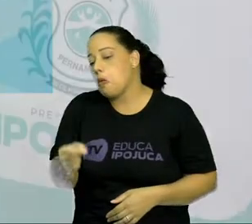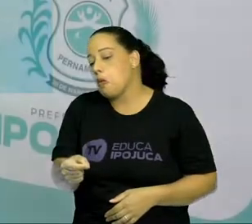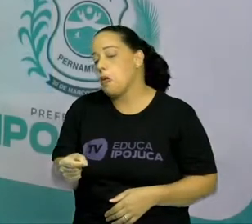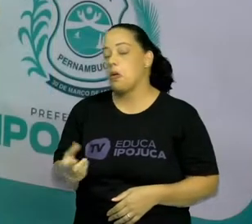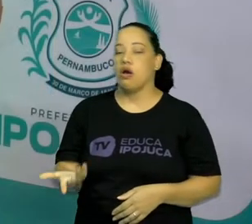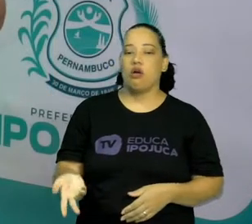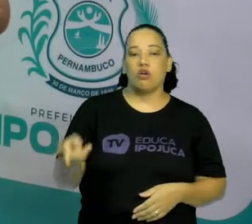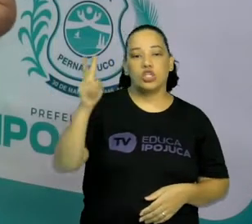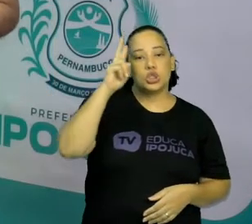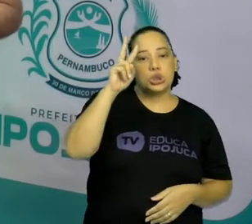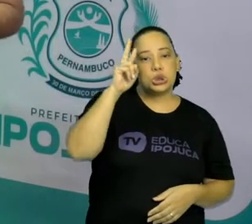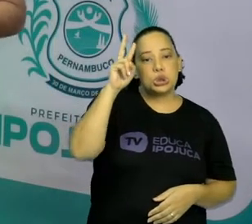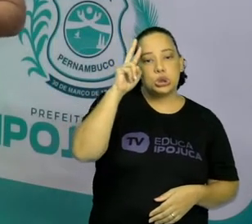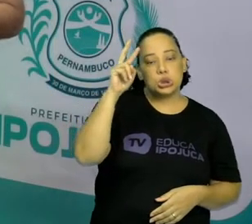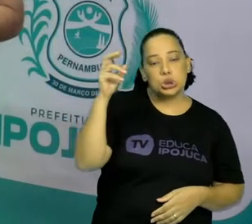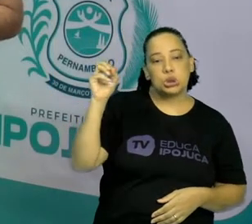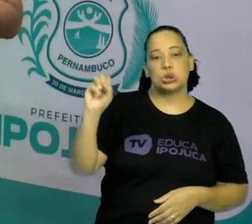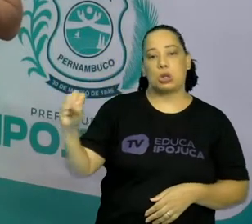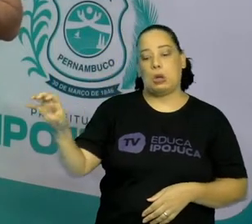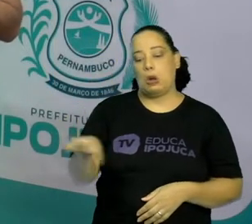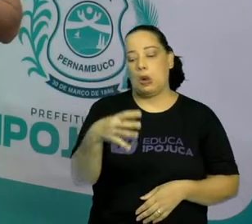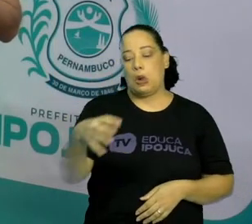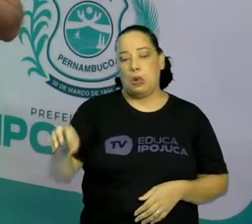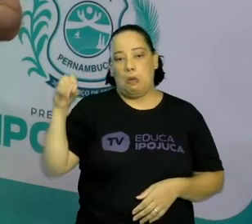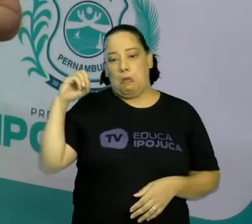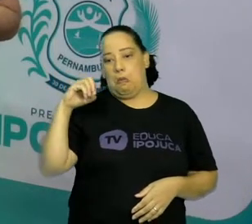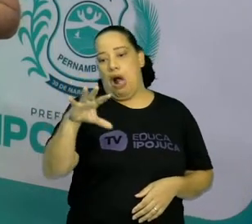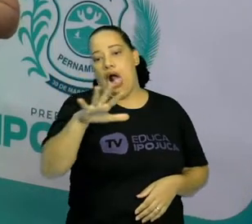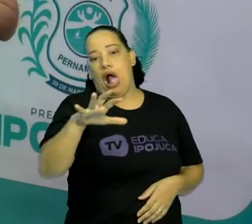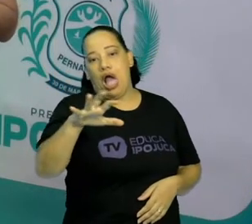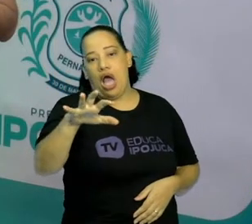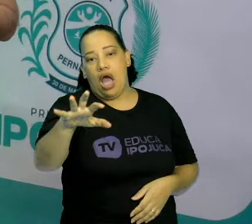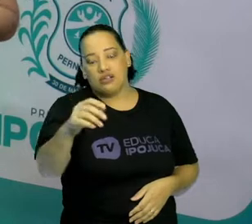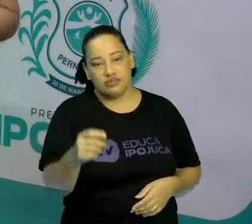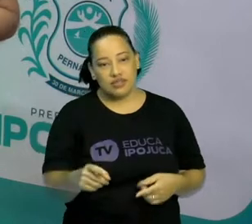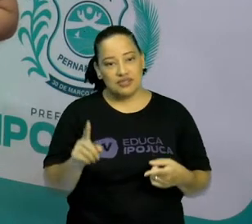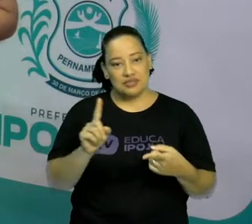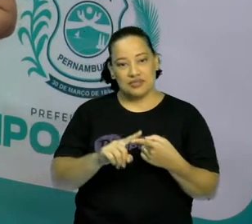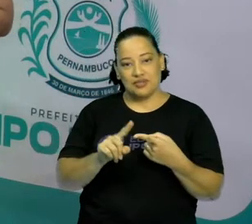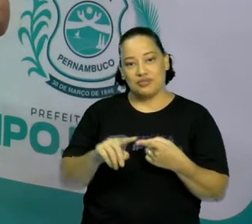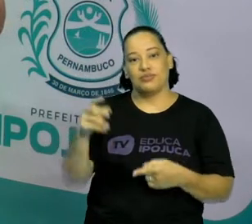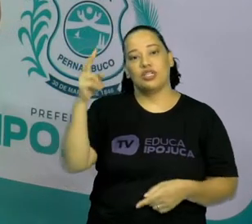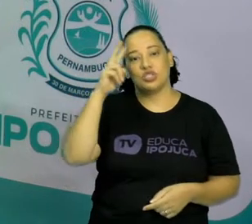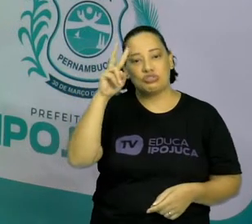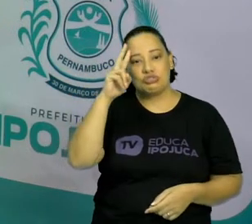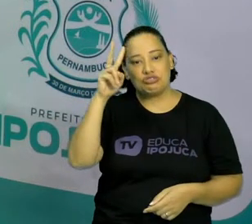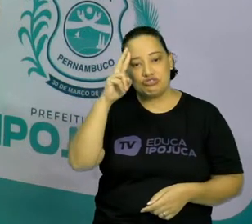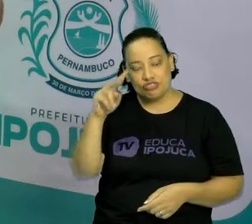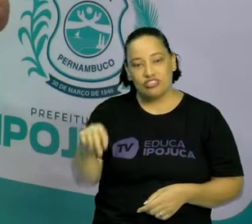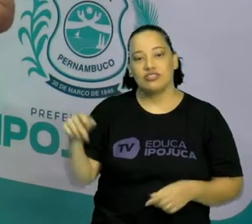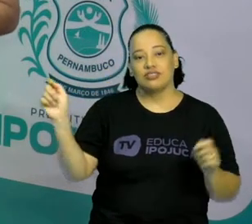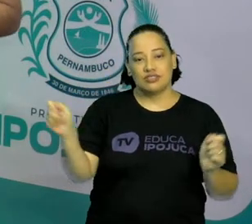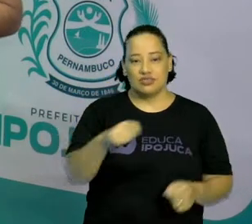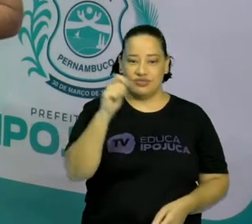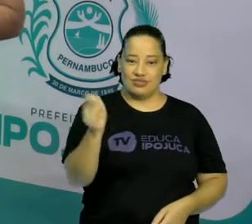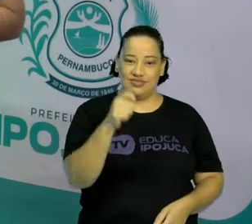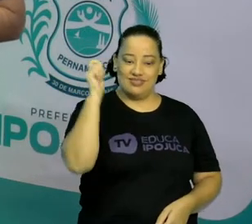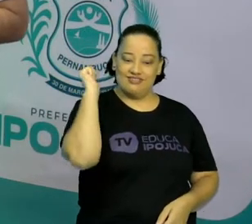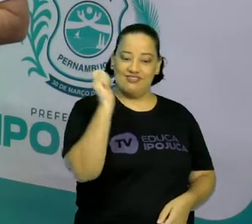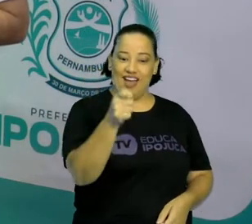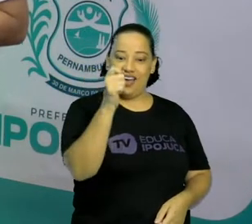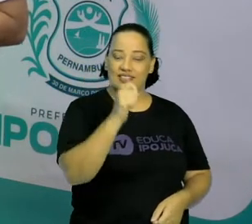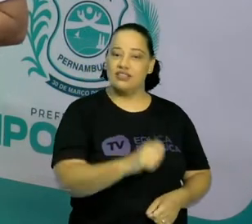dragões e fadas. Então, se vocês já ouviram essas histórias, vocês já ouviram um